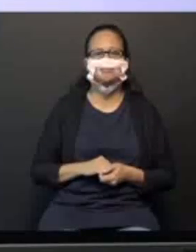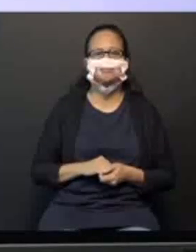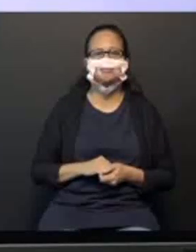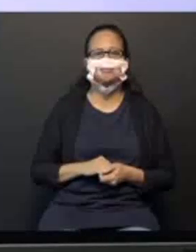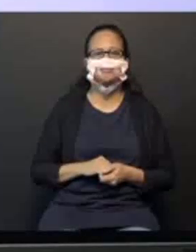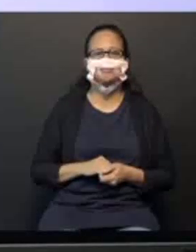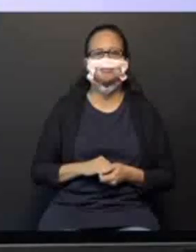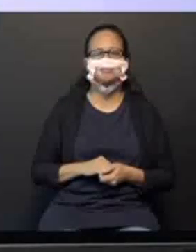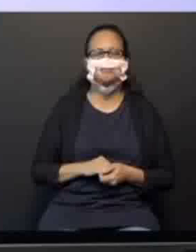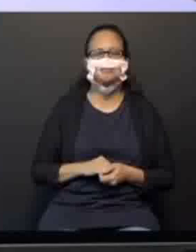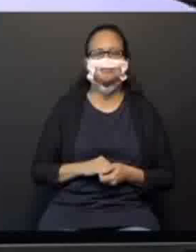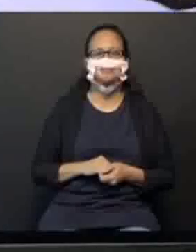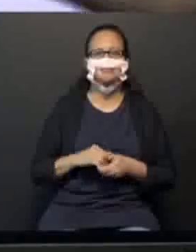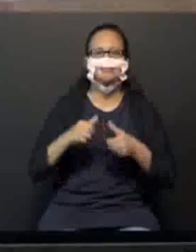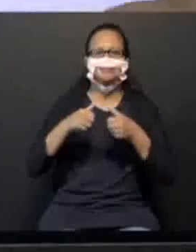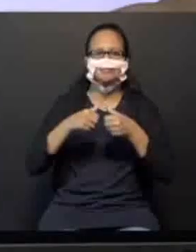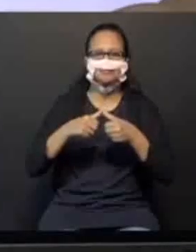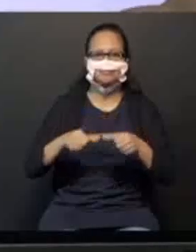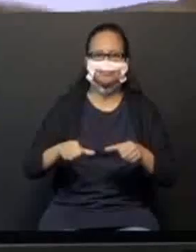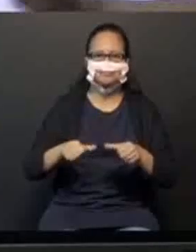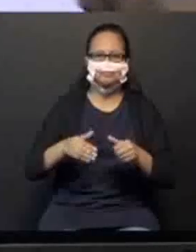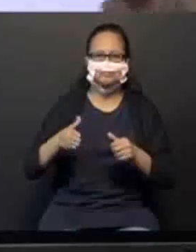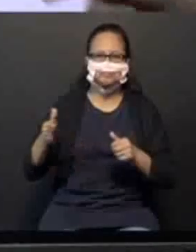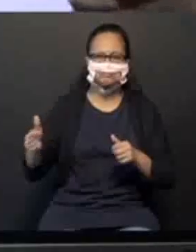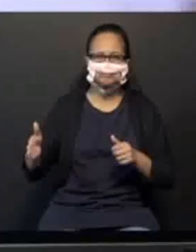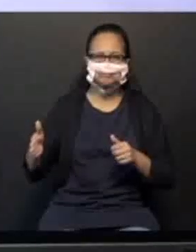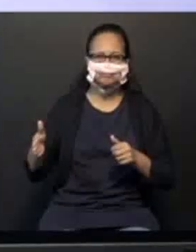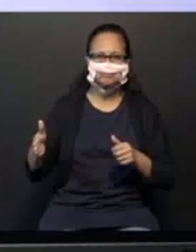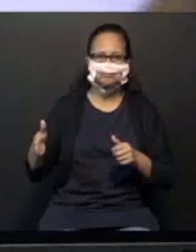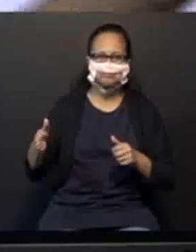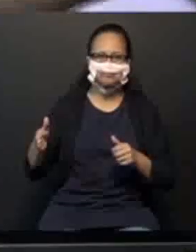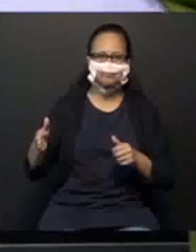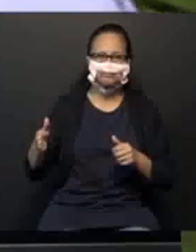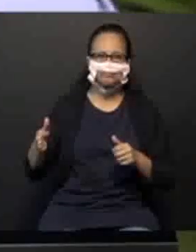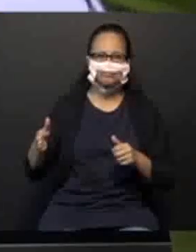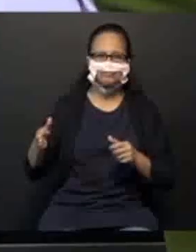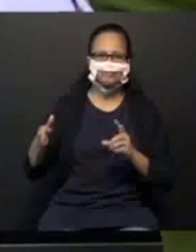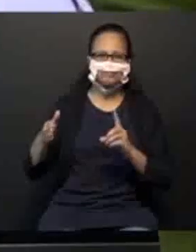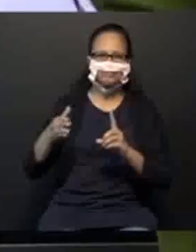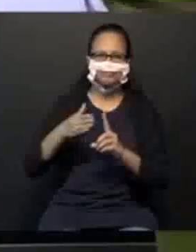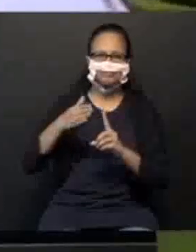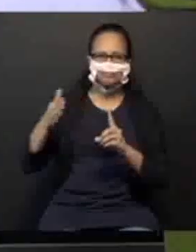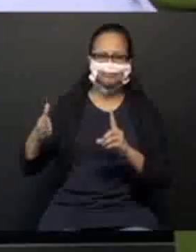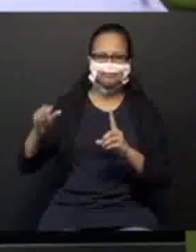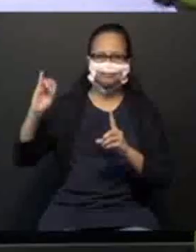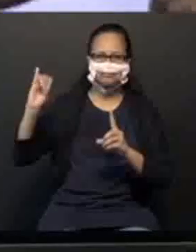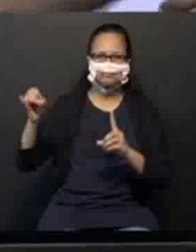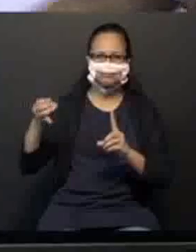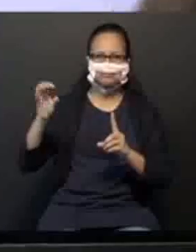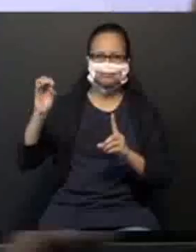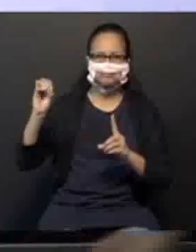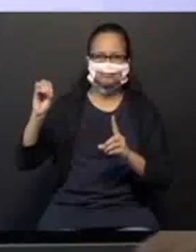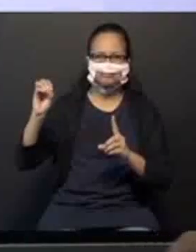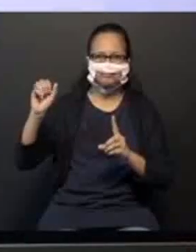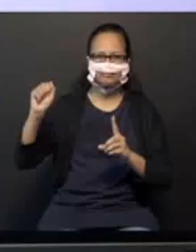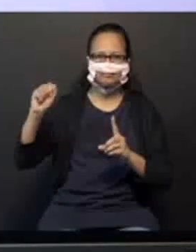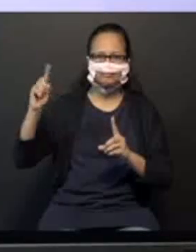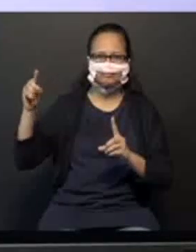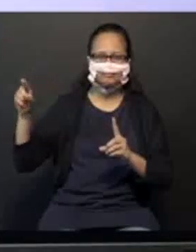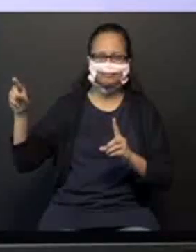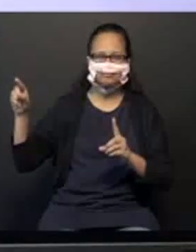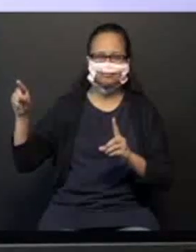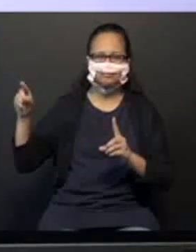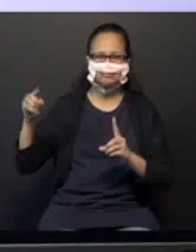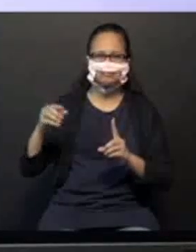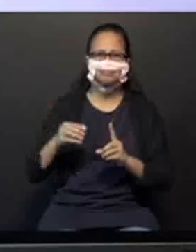Isso. Cecília está à direita de João. Direita de João. Não é à direita de Cecília. Tá bom?